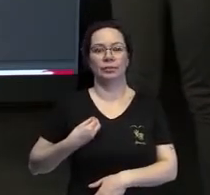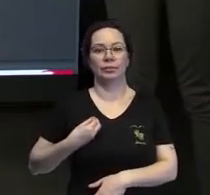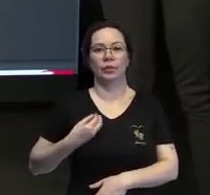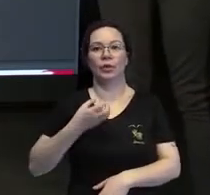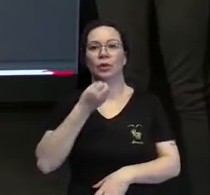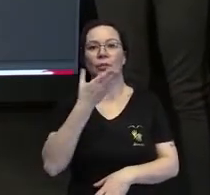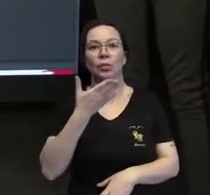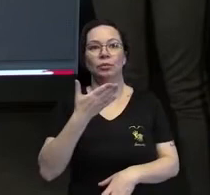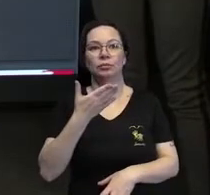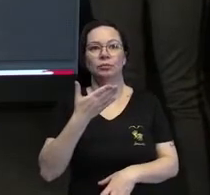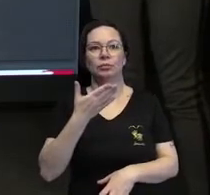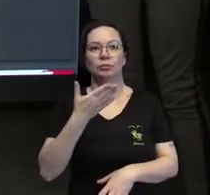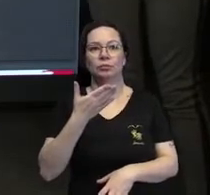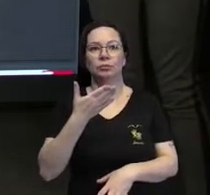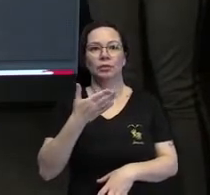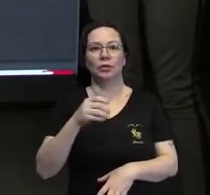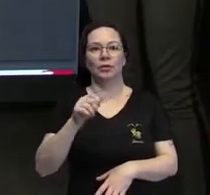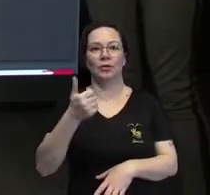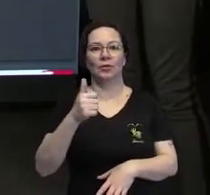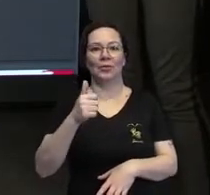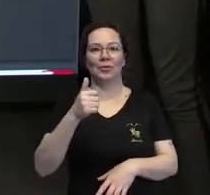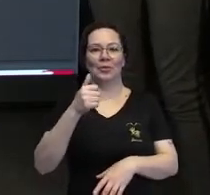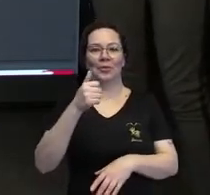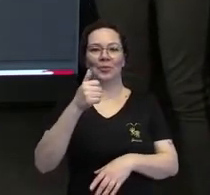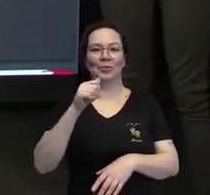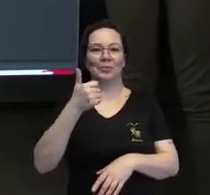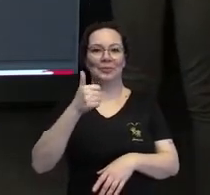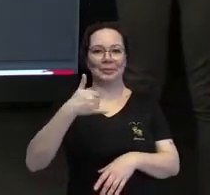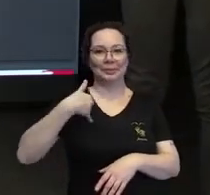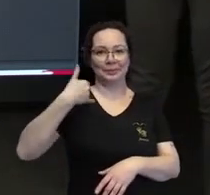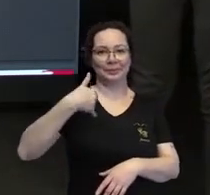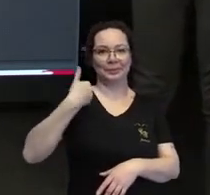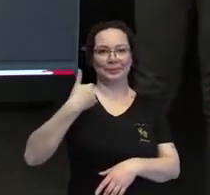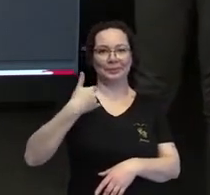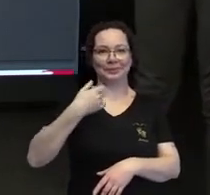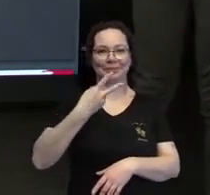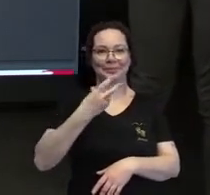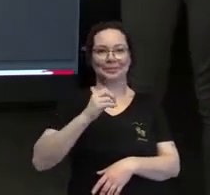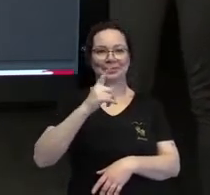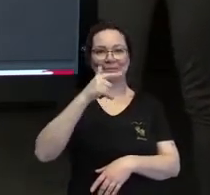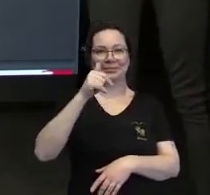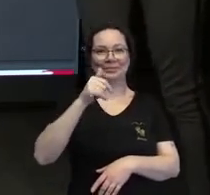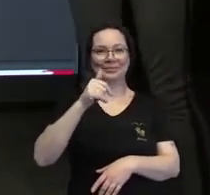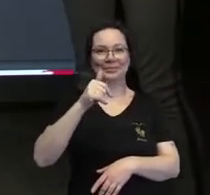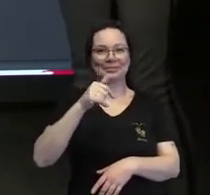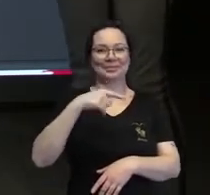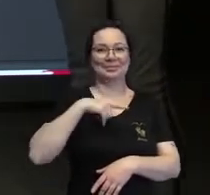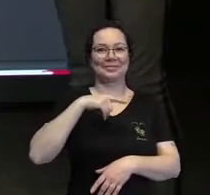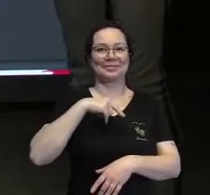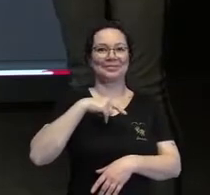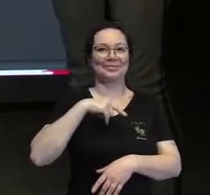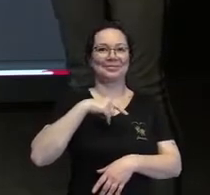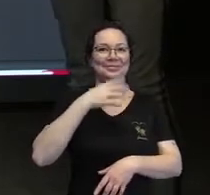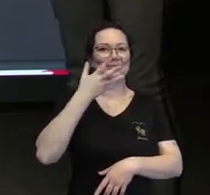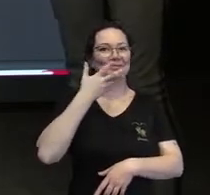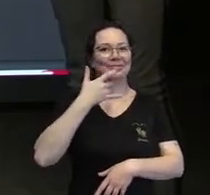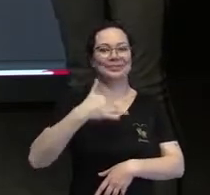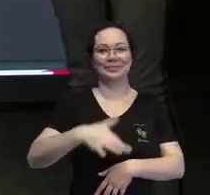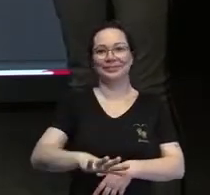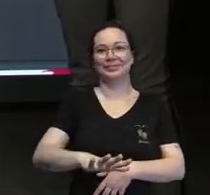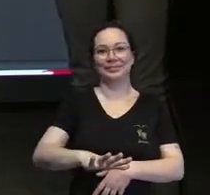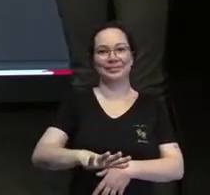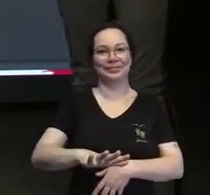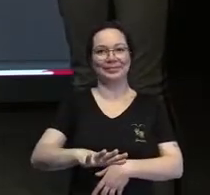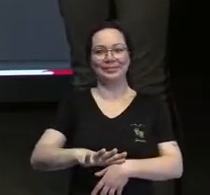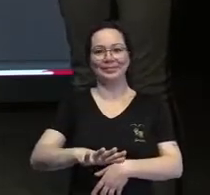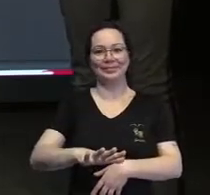aos meus 11 anos, lá em 2007, eu era uma criança saudável e amanheci, né? Foi